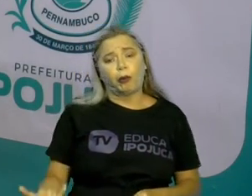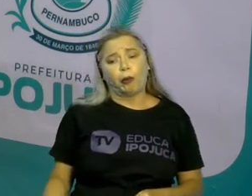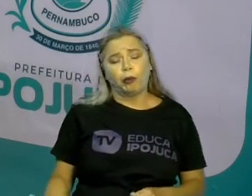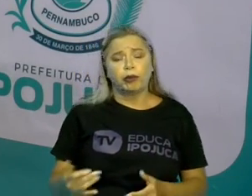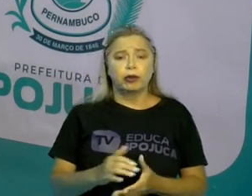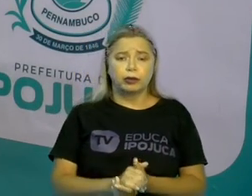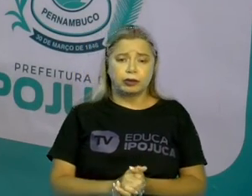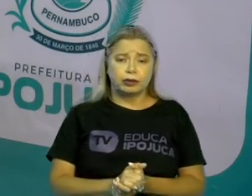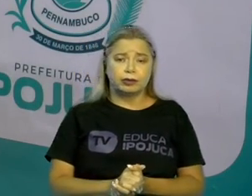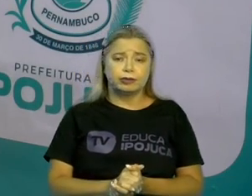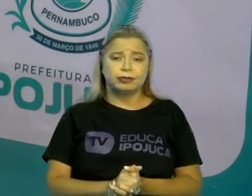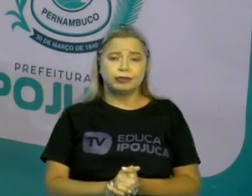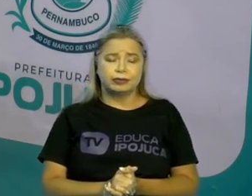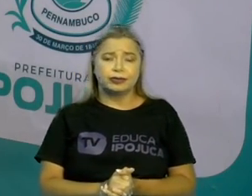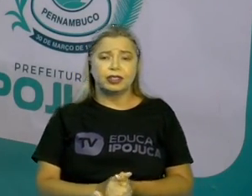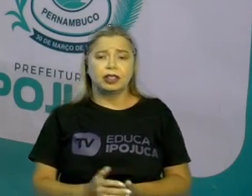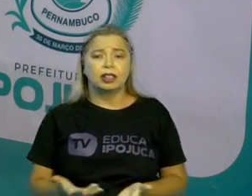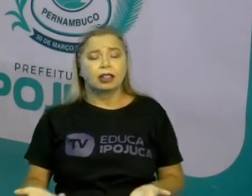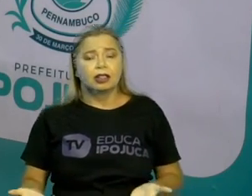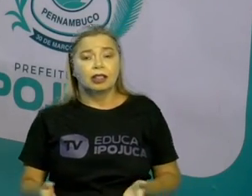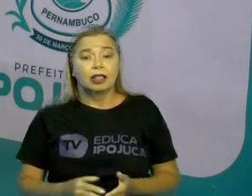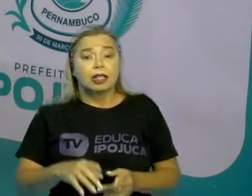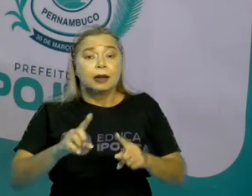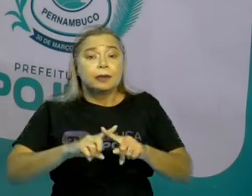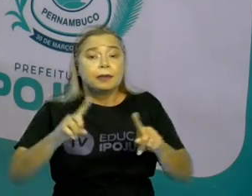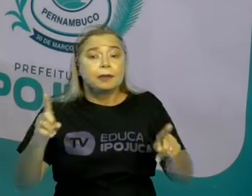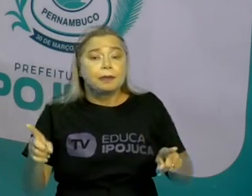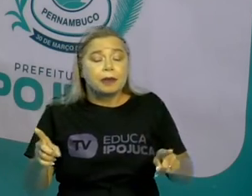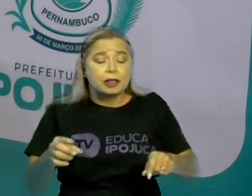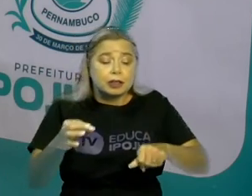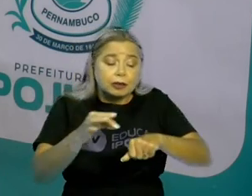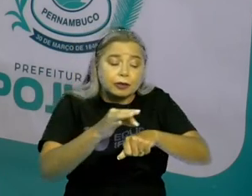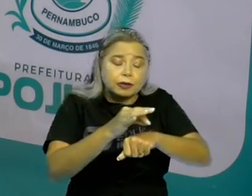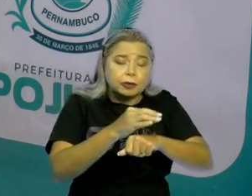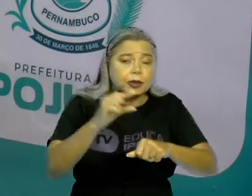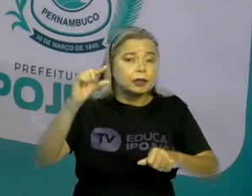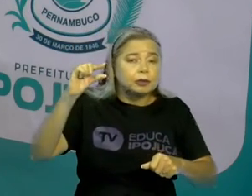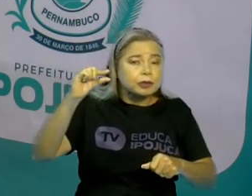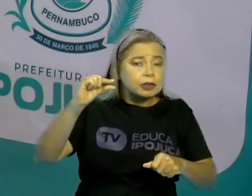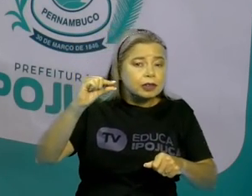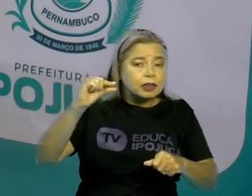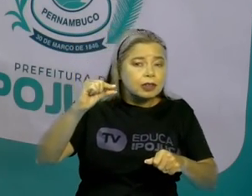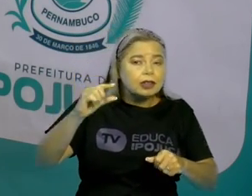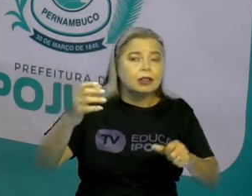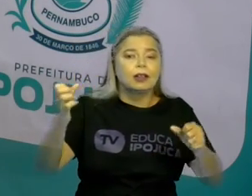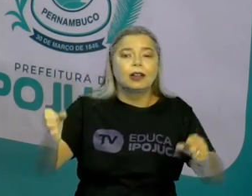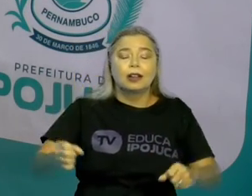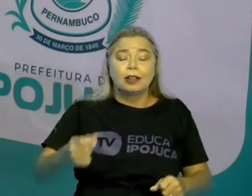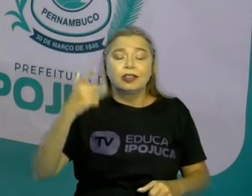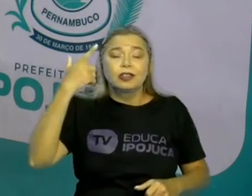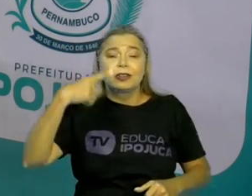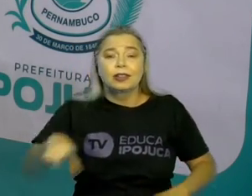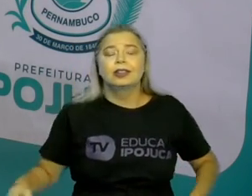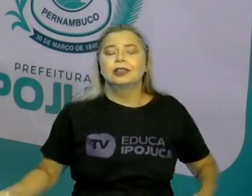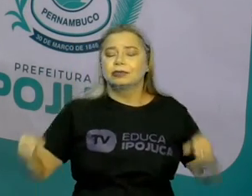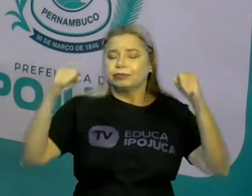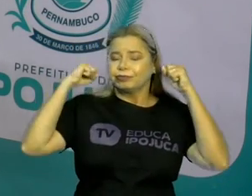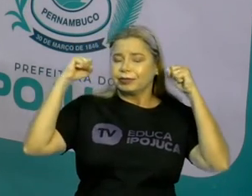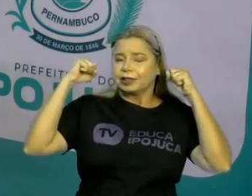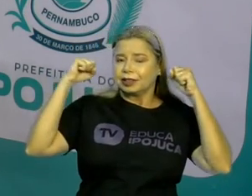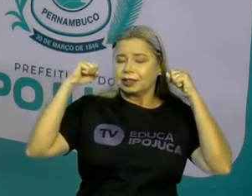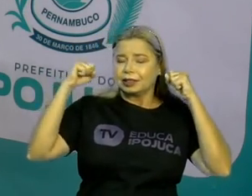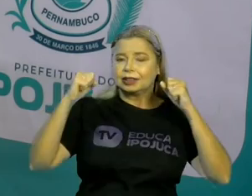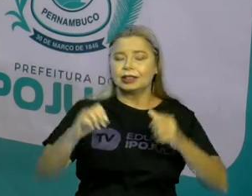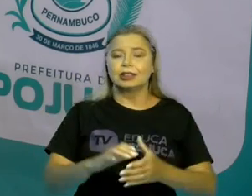Porém, as formigas, mesmo sendo pequenininhas, unidas, venceram aí o boi. Certo?